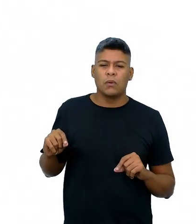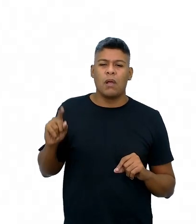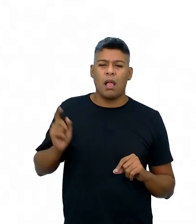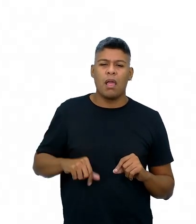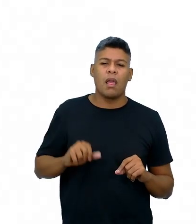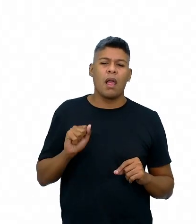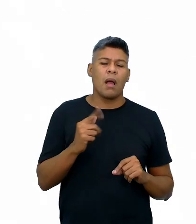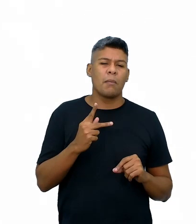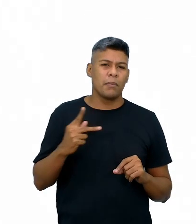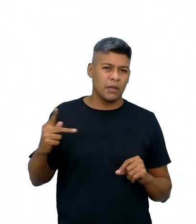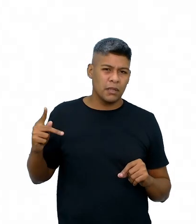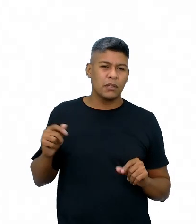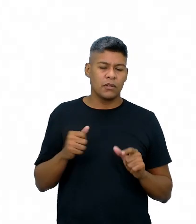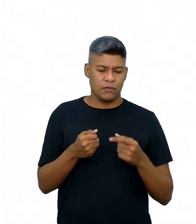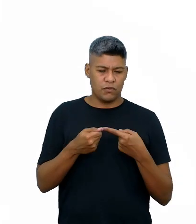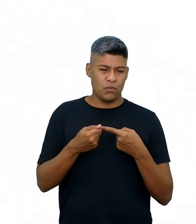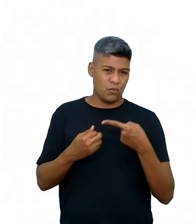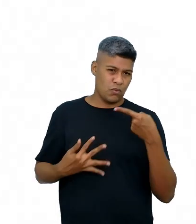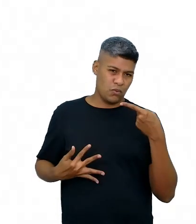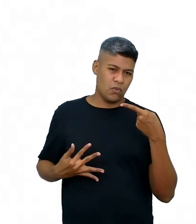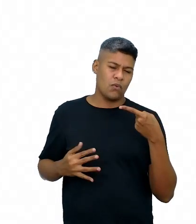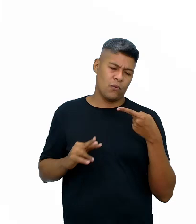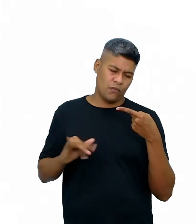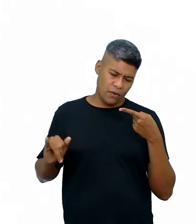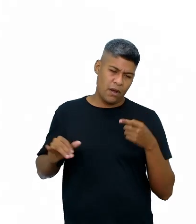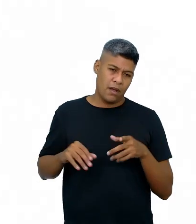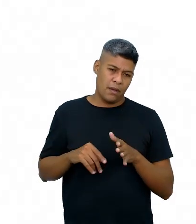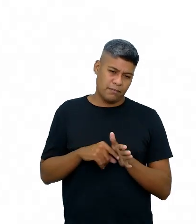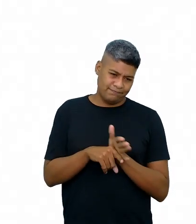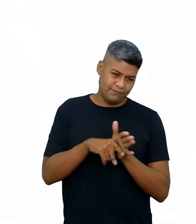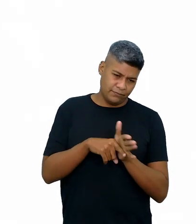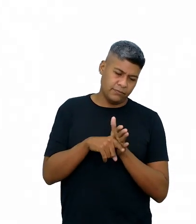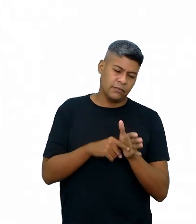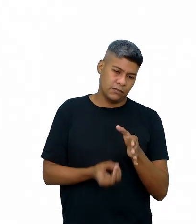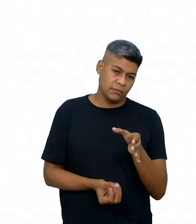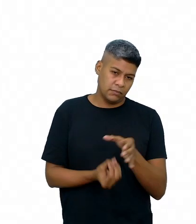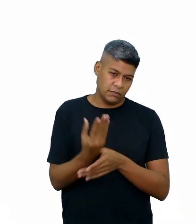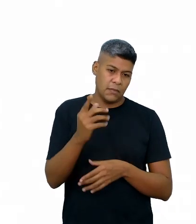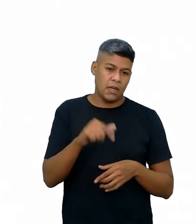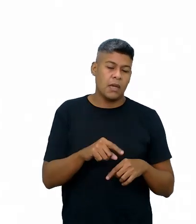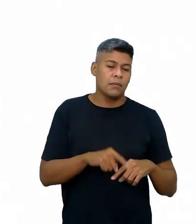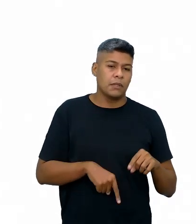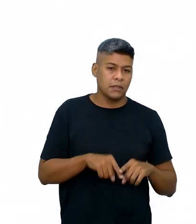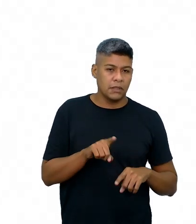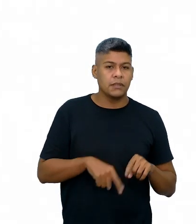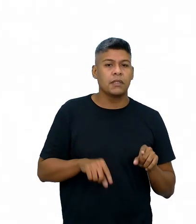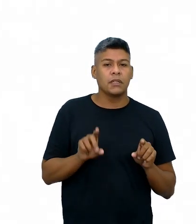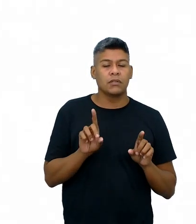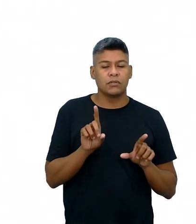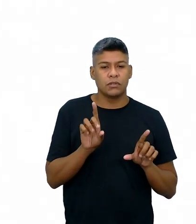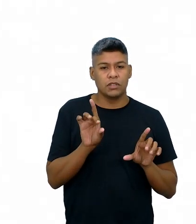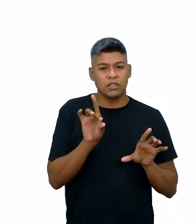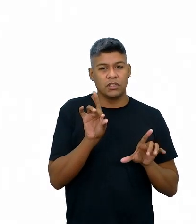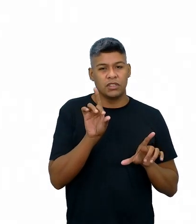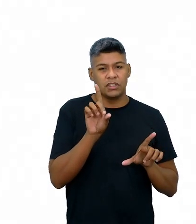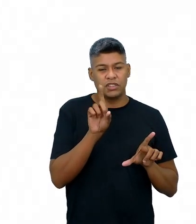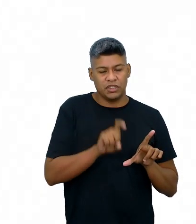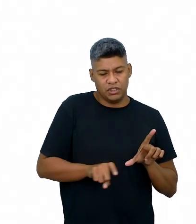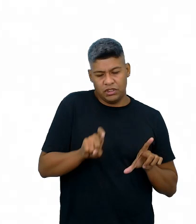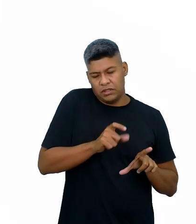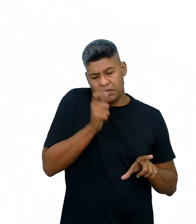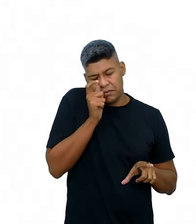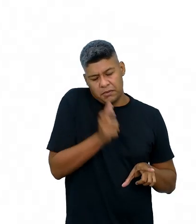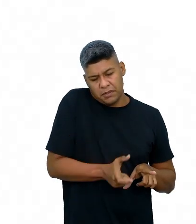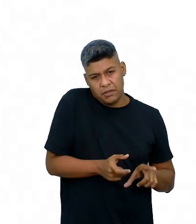aplicativo, vocês entram no Google e podem buscar que ele aparece, né? Então, é uma ferramenta digital também bem interessante